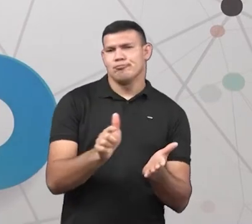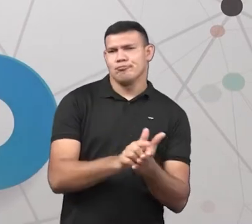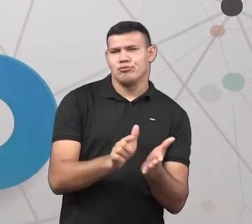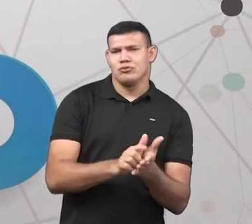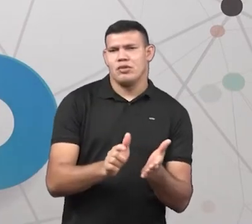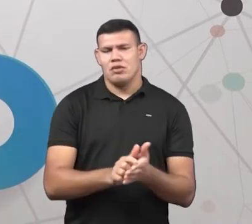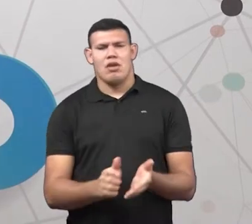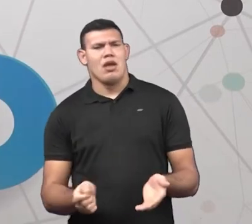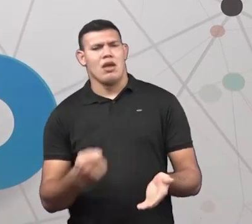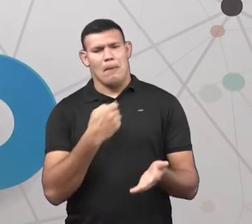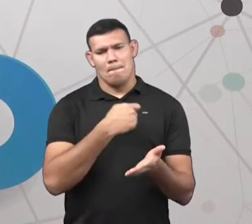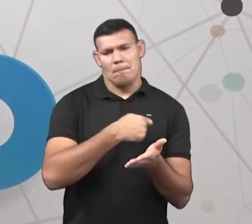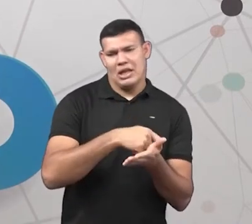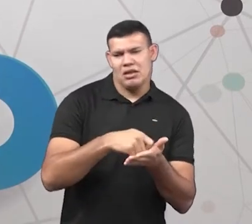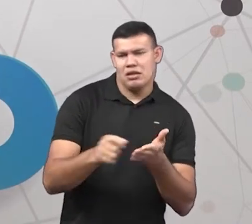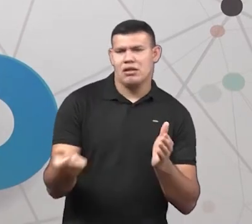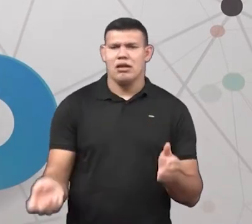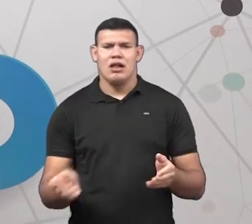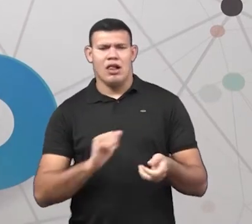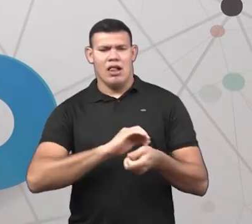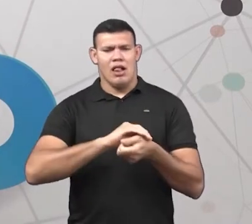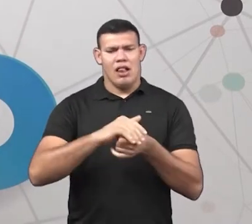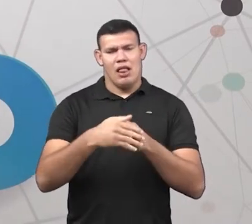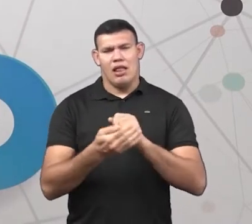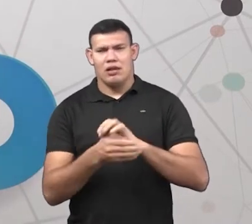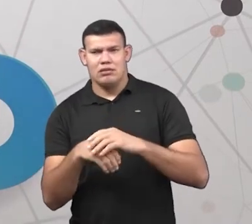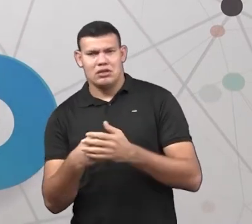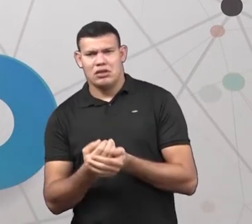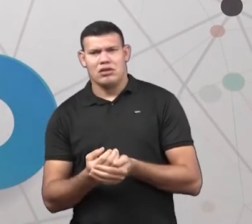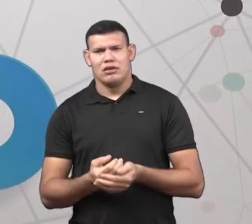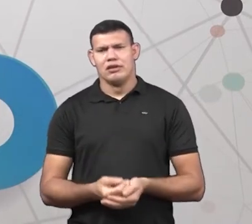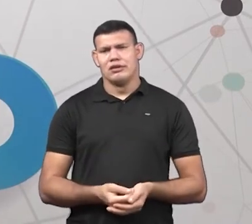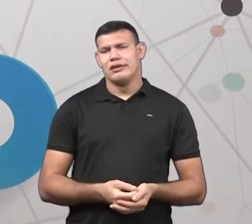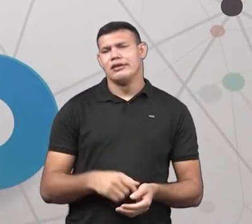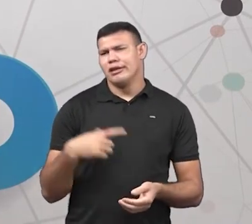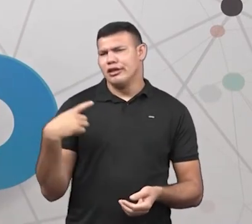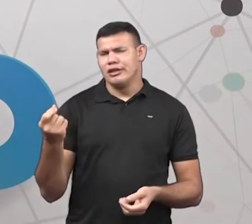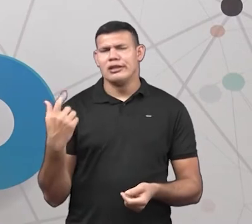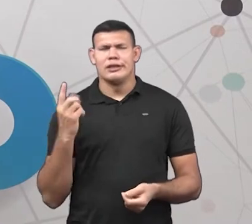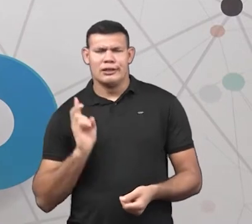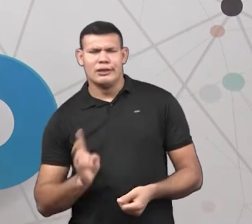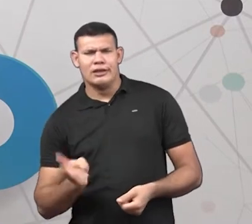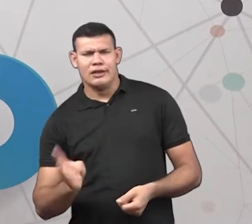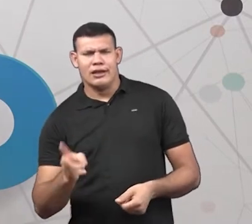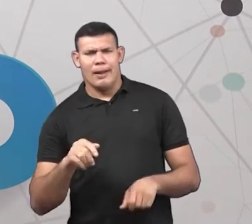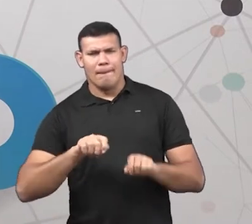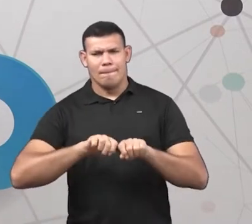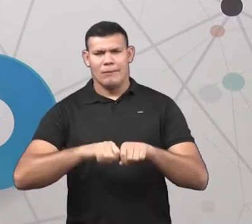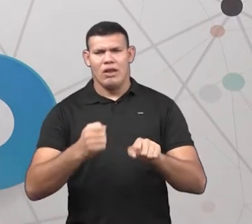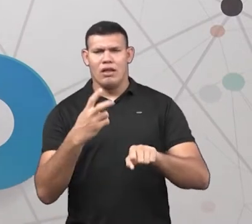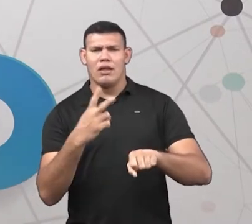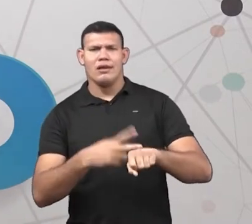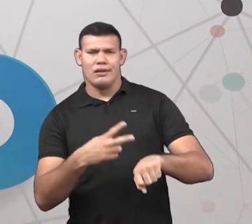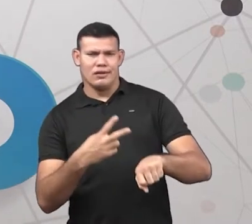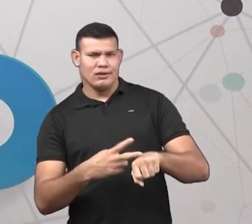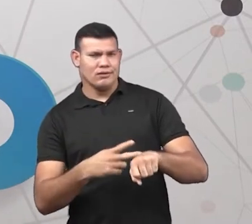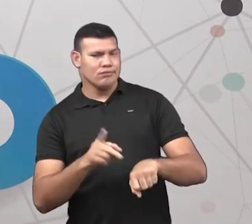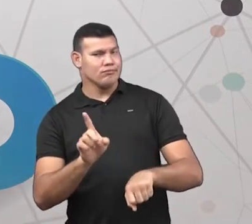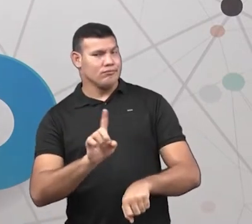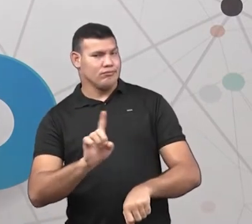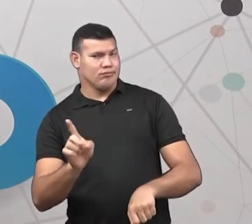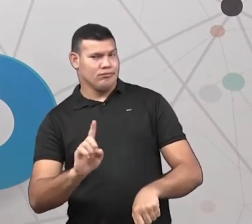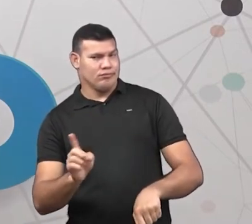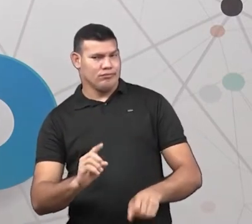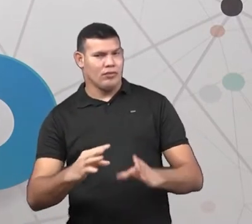vivemos, saímos com vidro, quebrando vidro por aí. E metal também nem tanto. Mas o